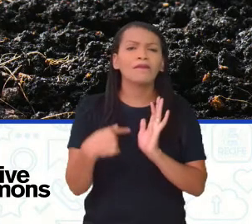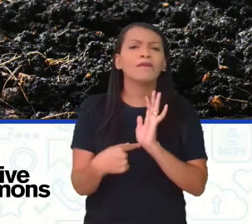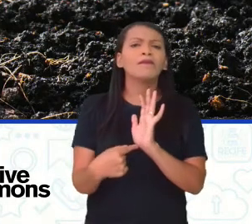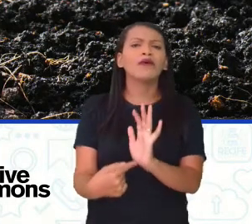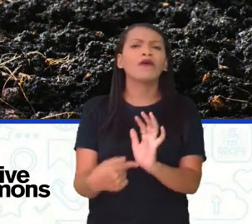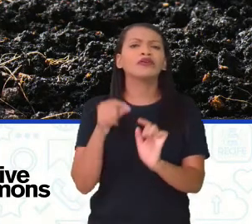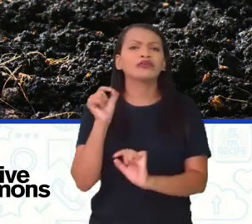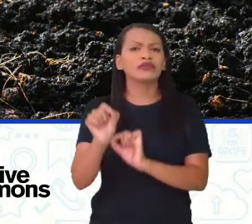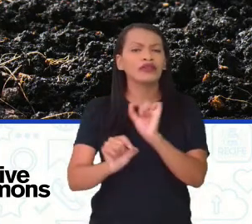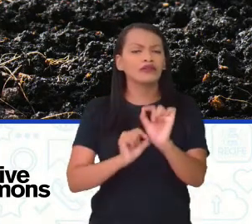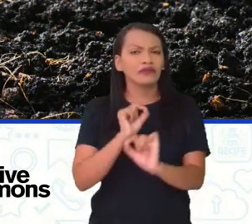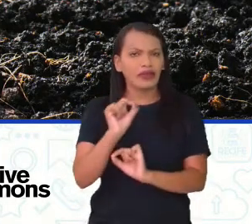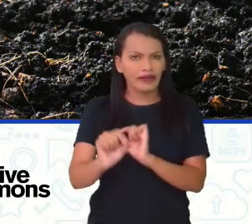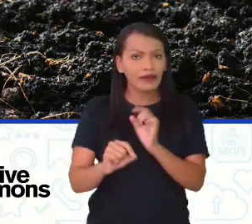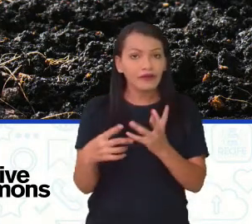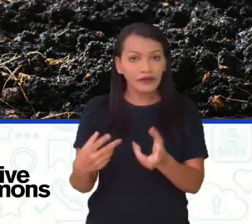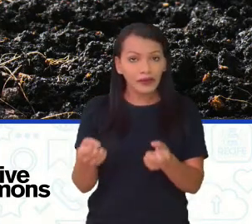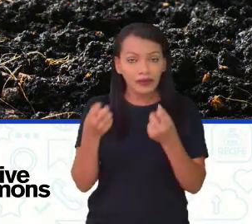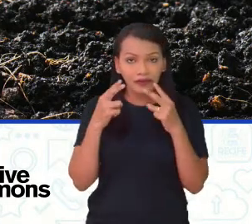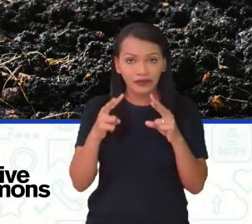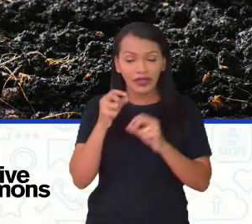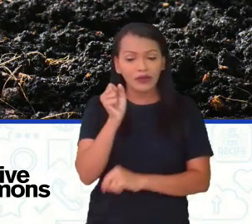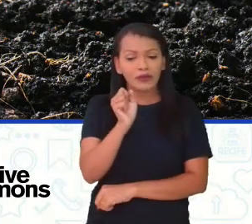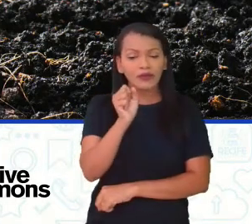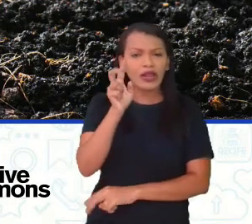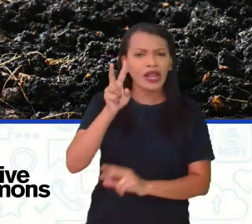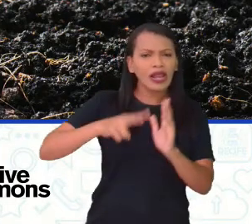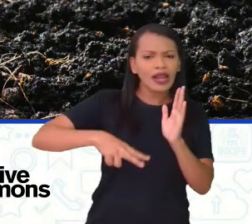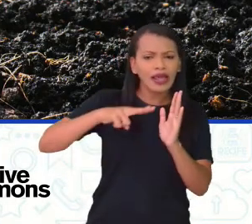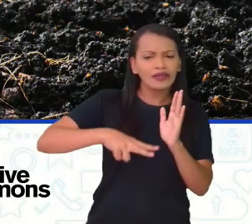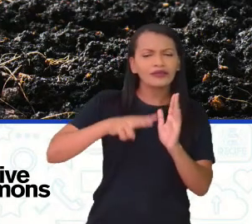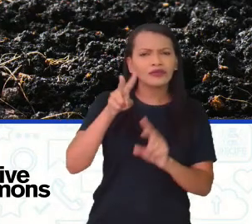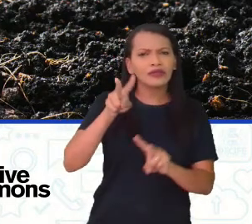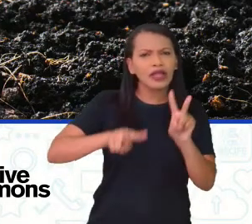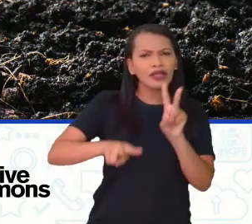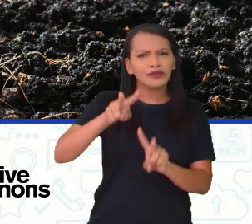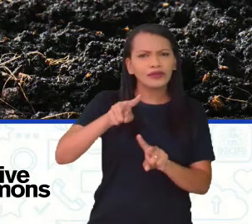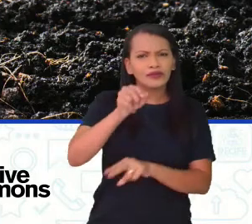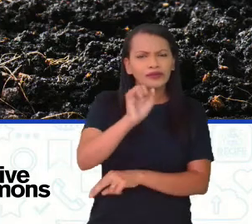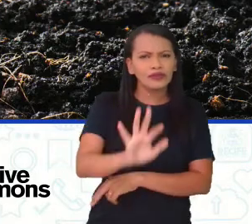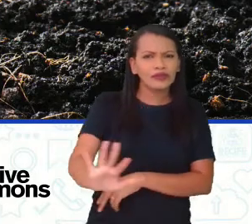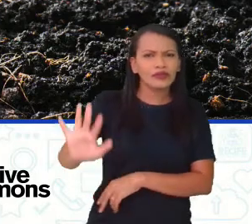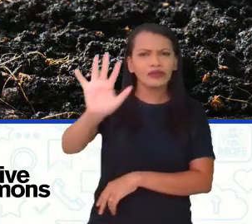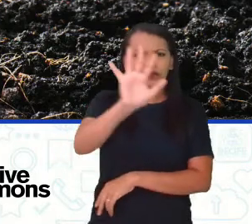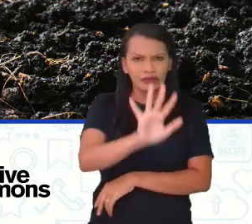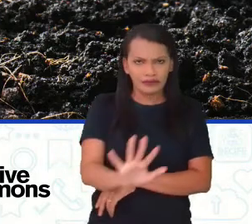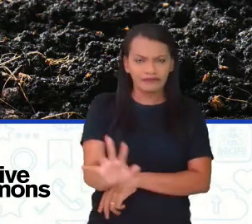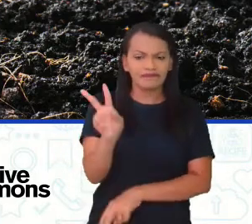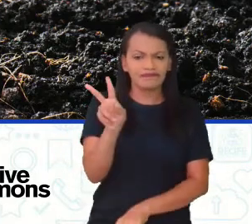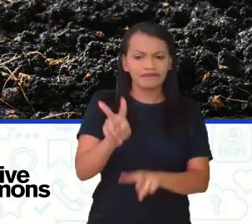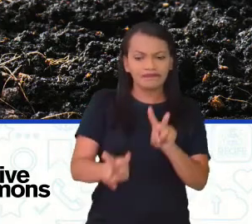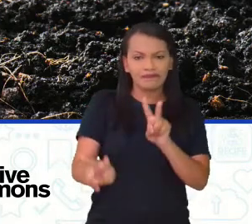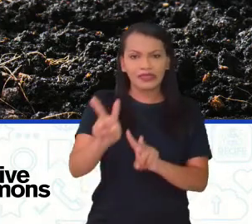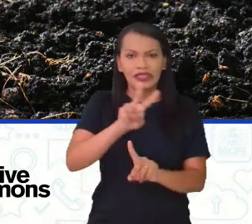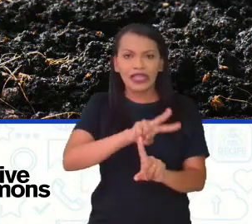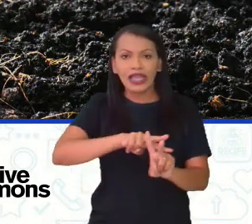simbolizando o quê? Vamos lá. Leitura de imagem agora. Trabalhar recursos visuais.